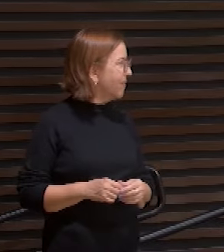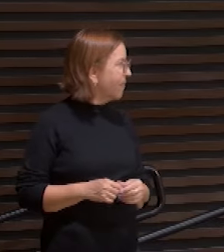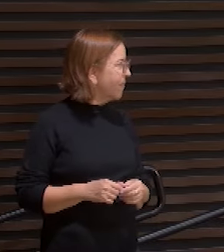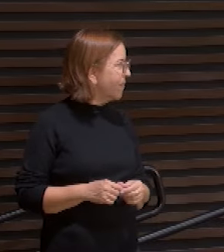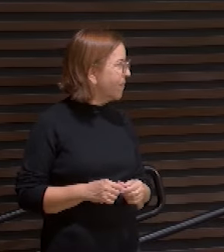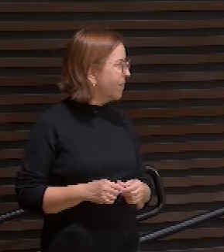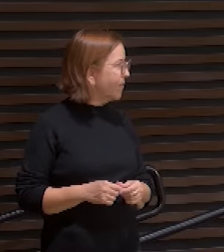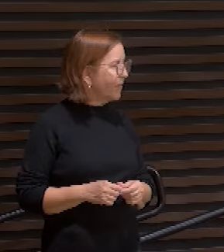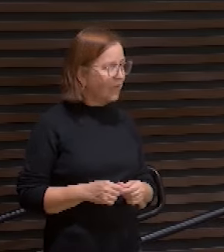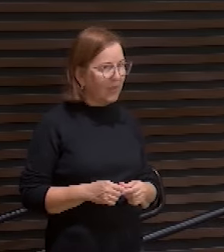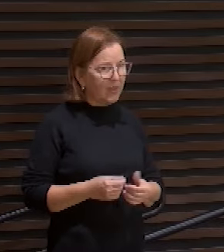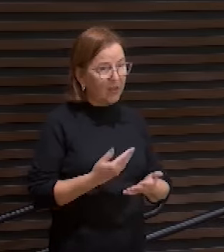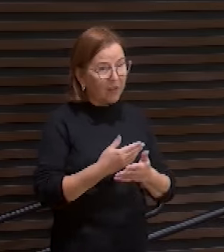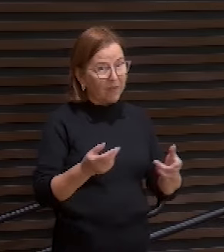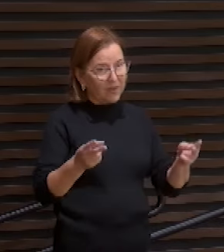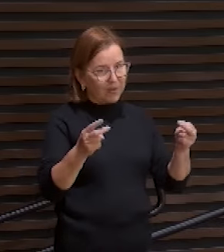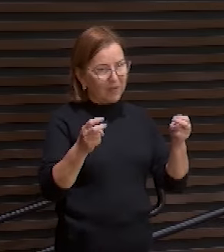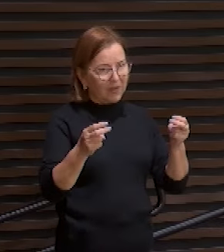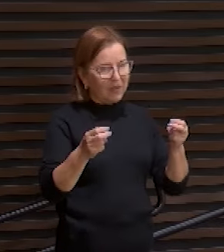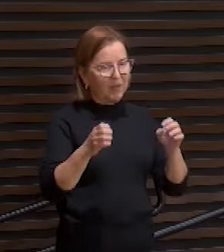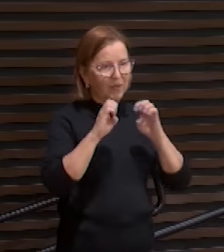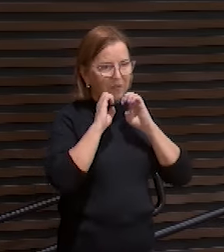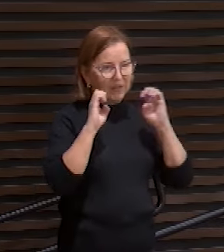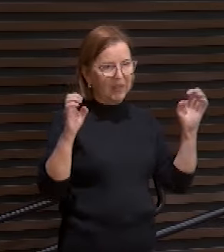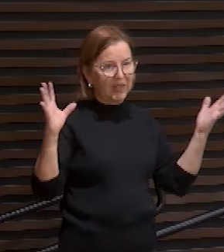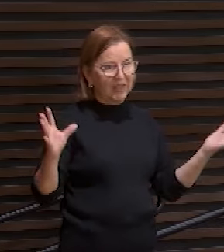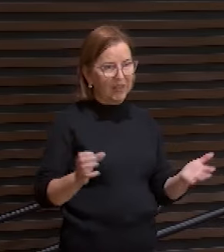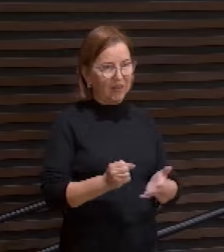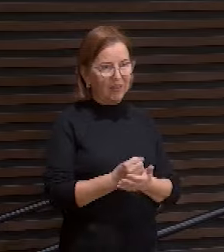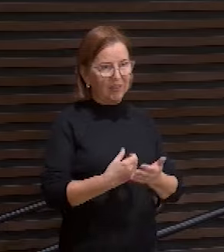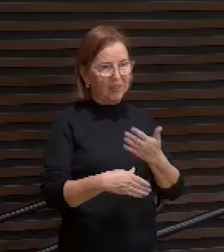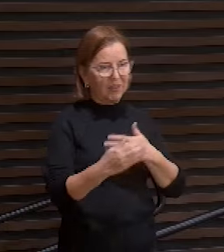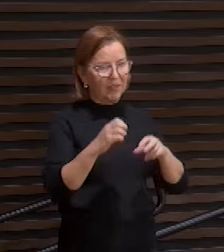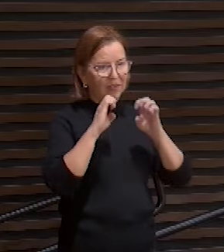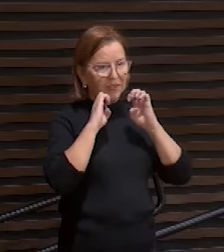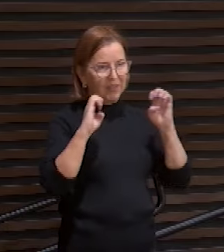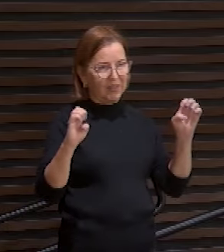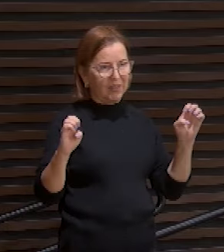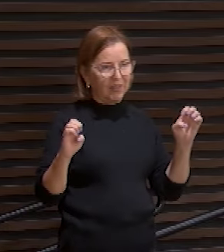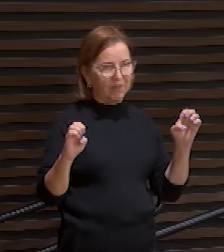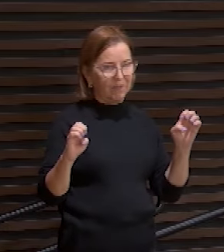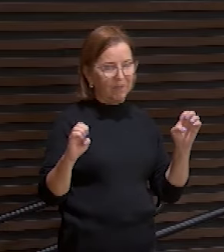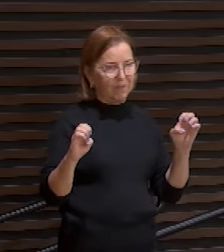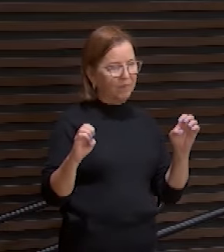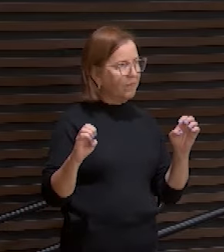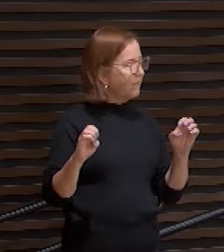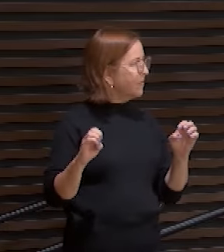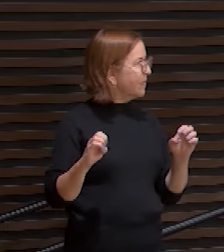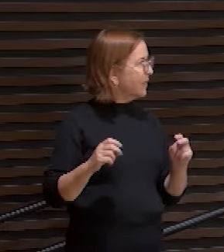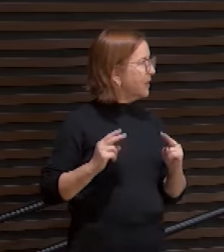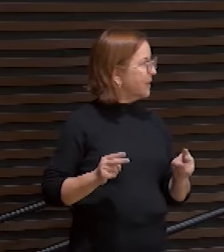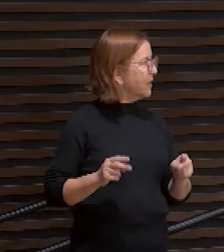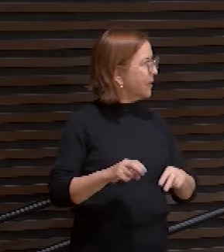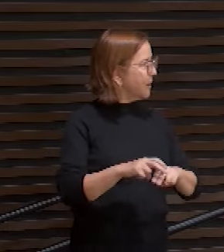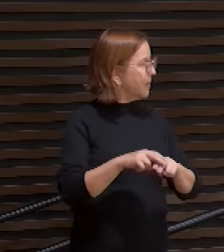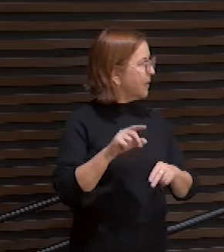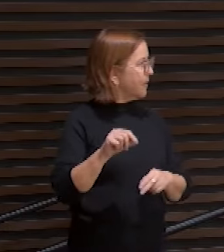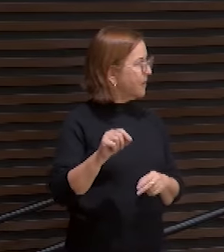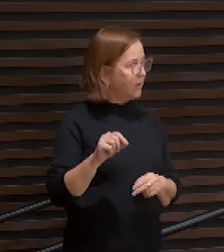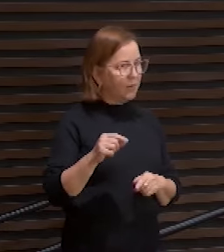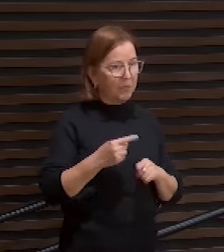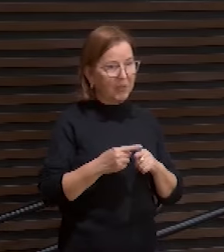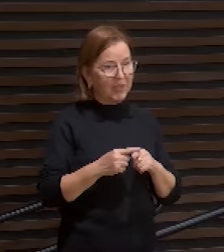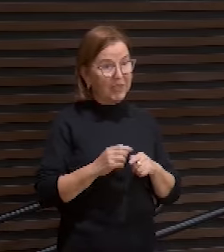irmão você percebe que o evangelho a salvação pelo evangelho ela tem que ser pela eleição porque se Deus não